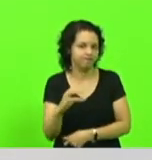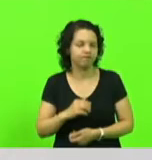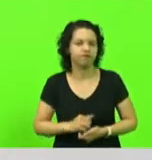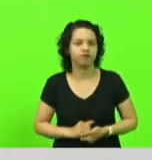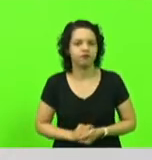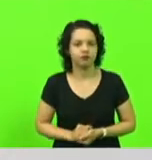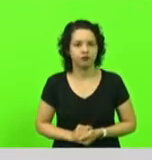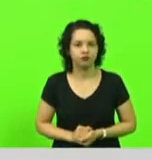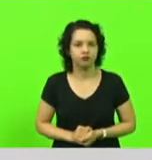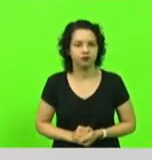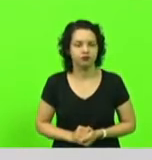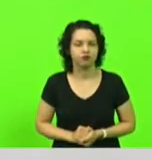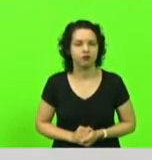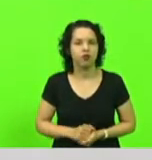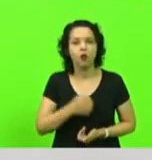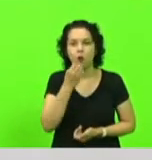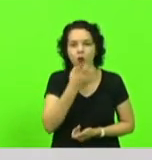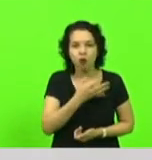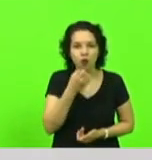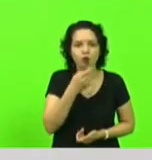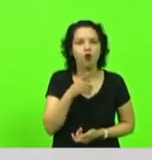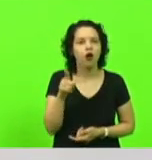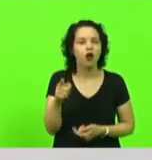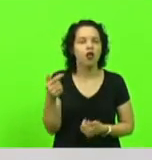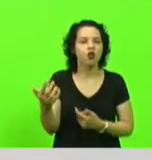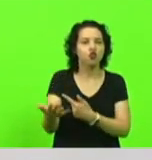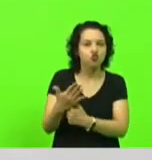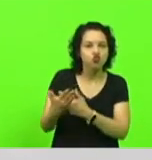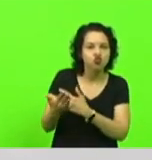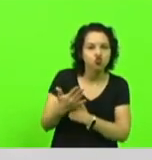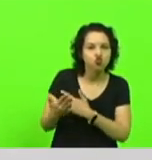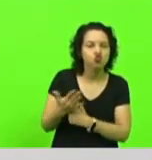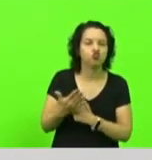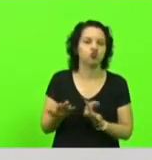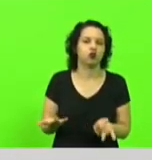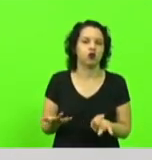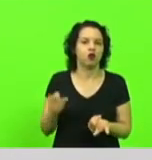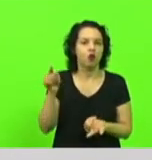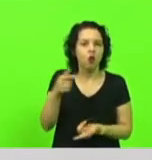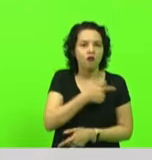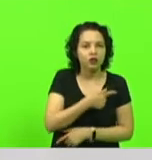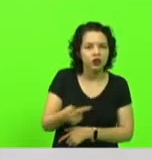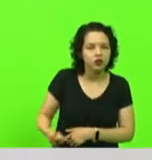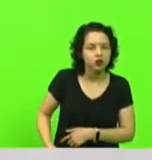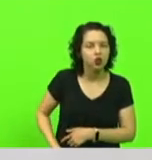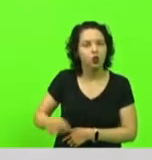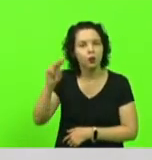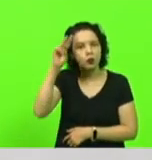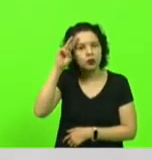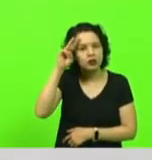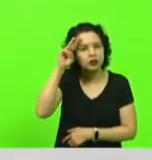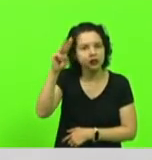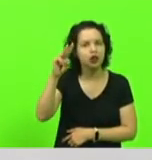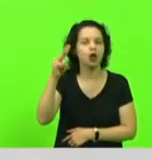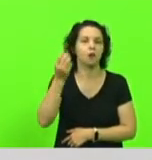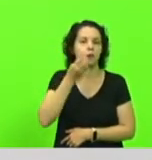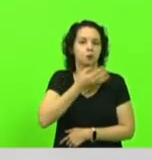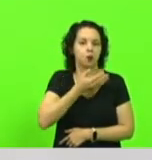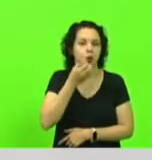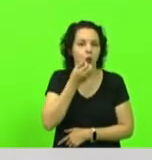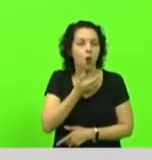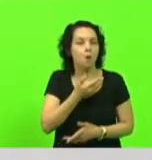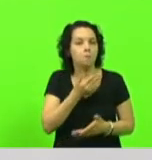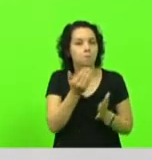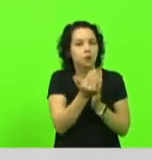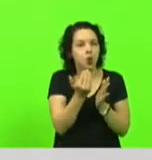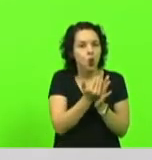apoio que temos recebido do governador Moisés, muitos programas da Secretaria da Agricultura